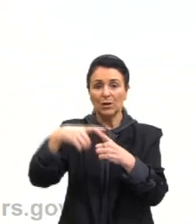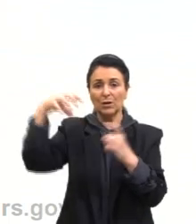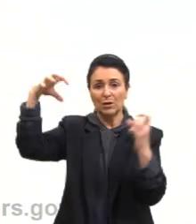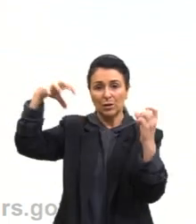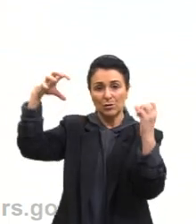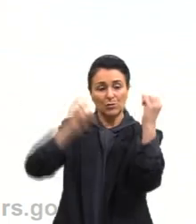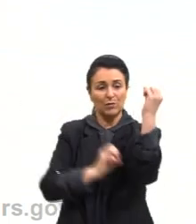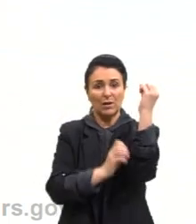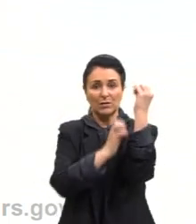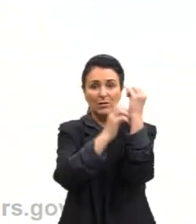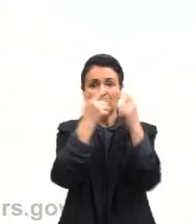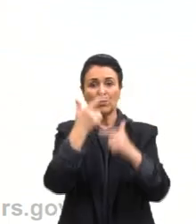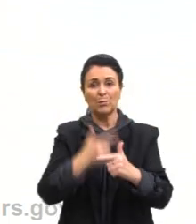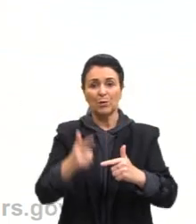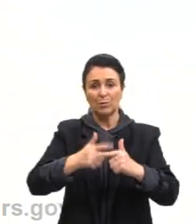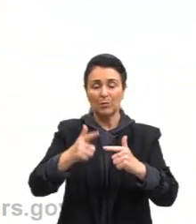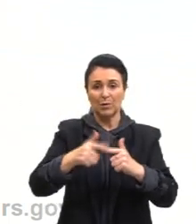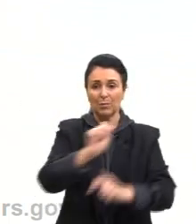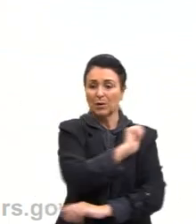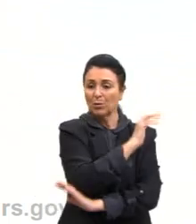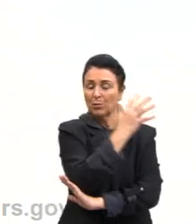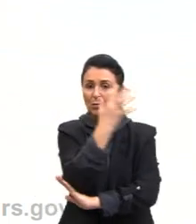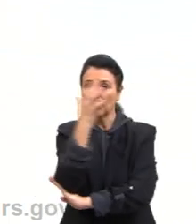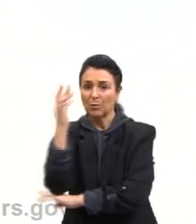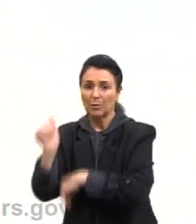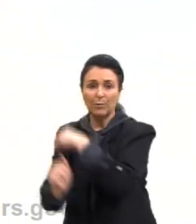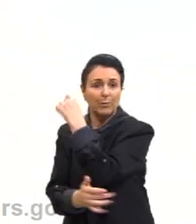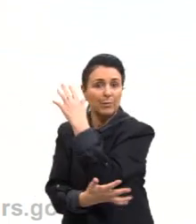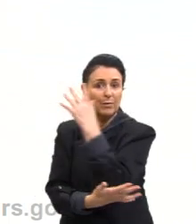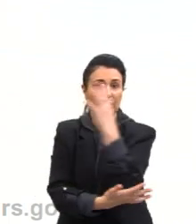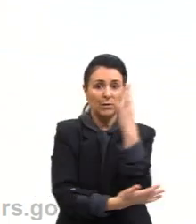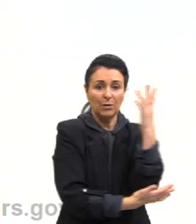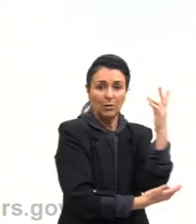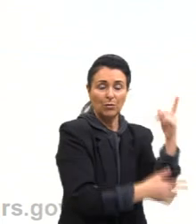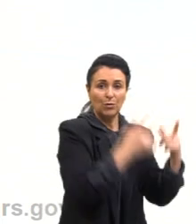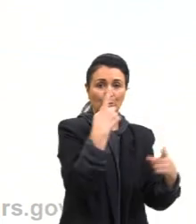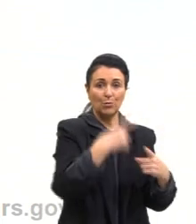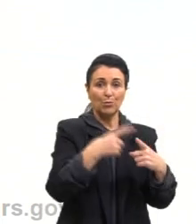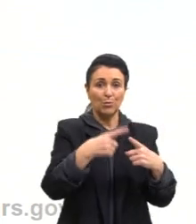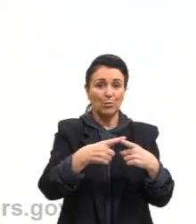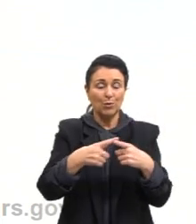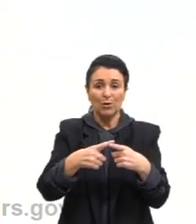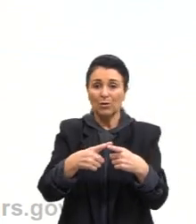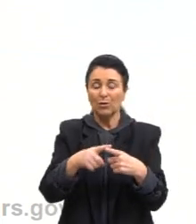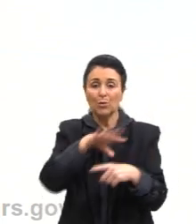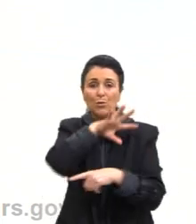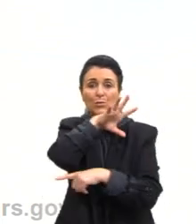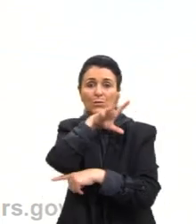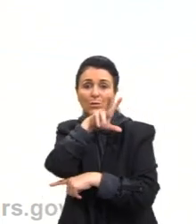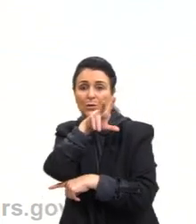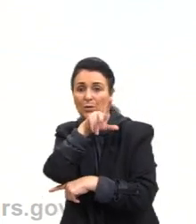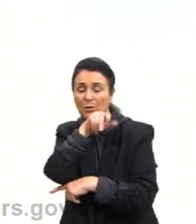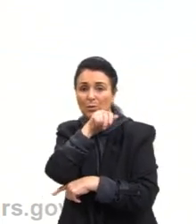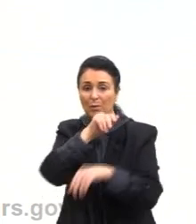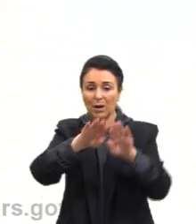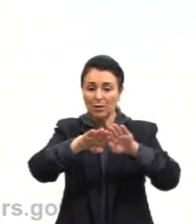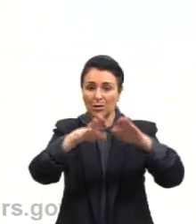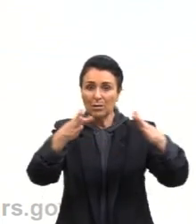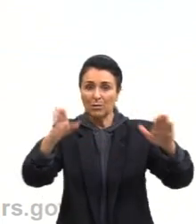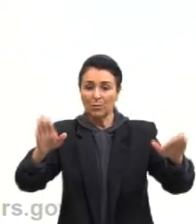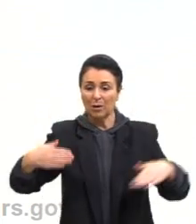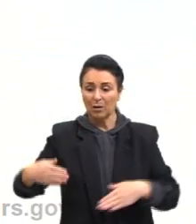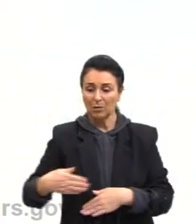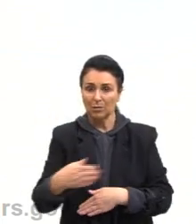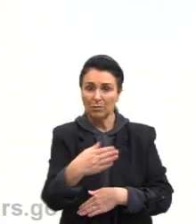ambiental, é um passivo ambiental? Porque ela pode causar mortandade dos animais aquáticos, dos peixes em rios e